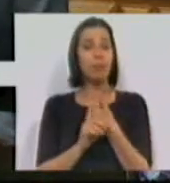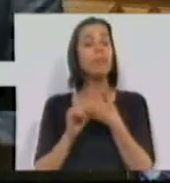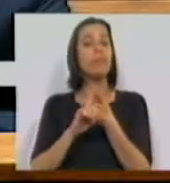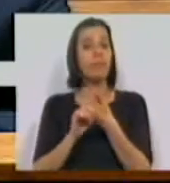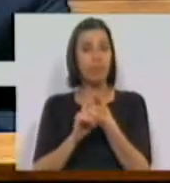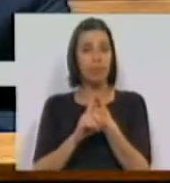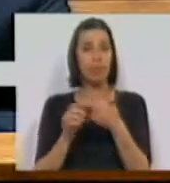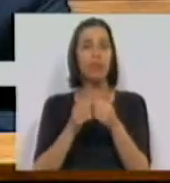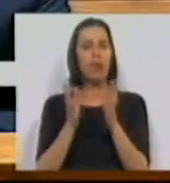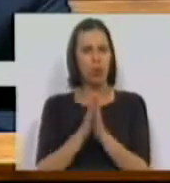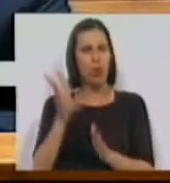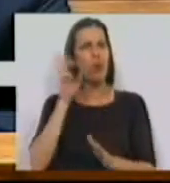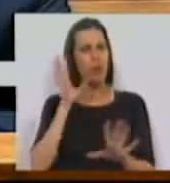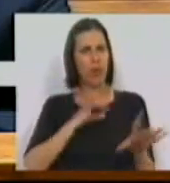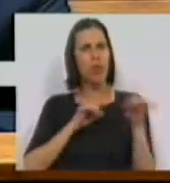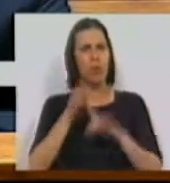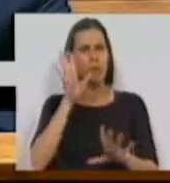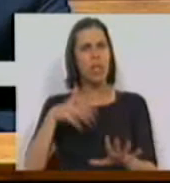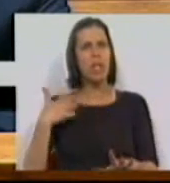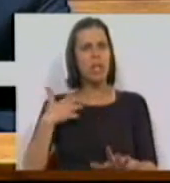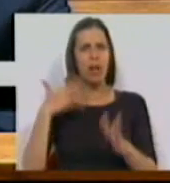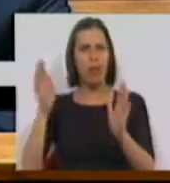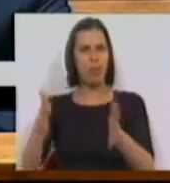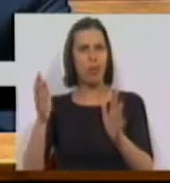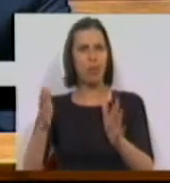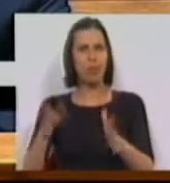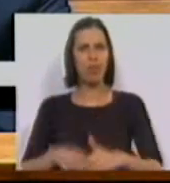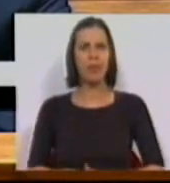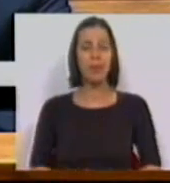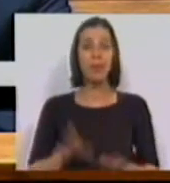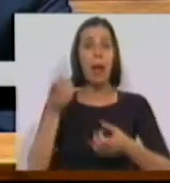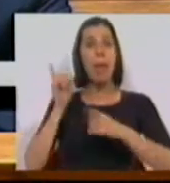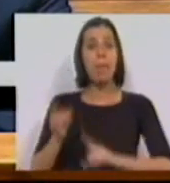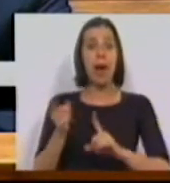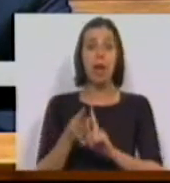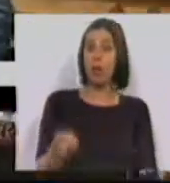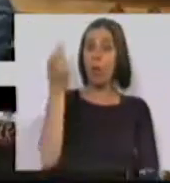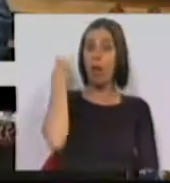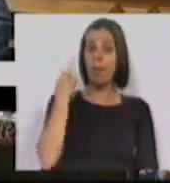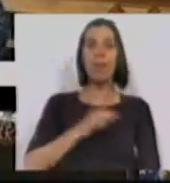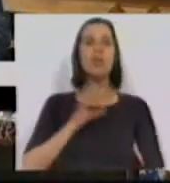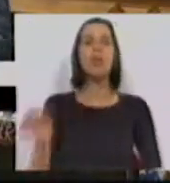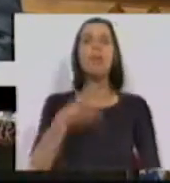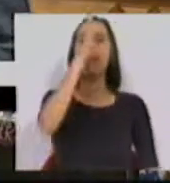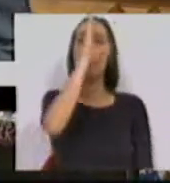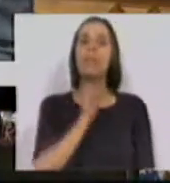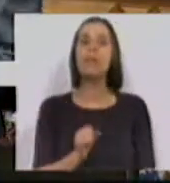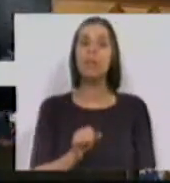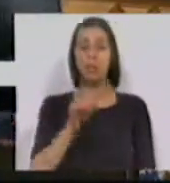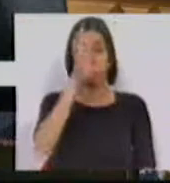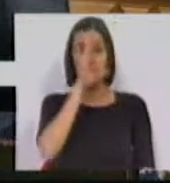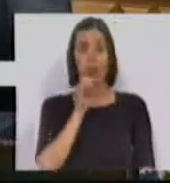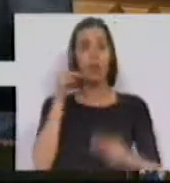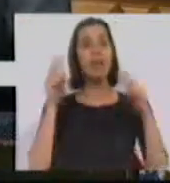Primeiro. Vão todos ouvir, Srs. Deputados. Não se incomoda. Março do ano passado, Sr. Primeiro-Ministro. O Sr.